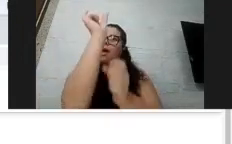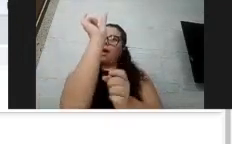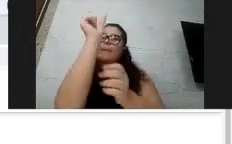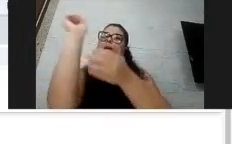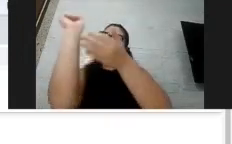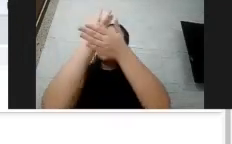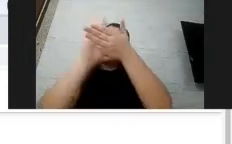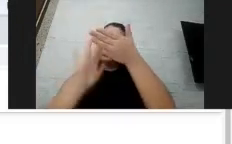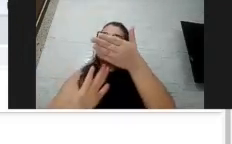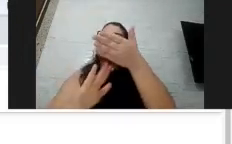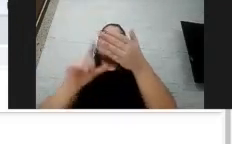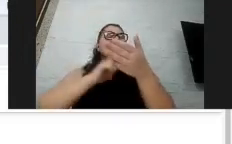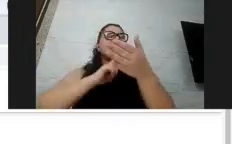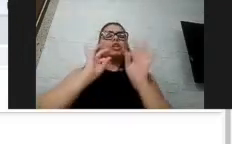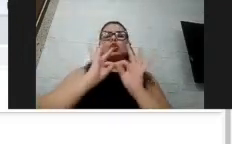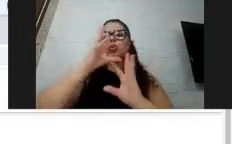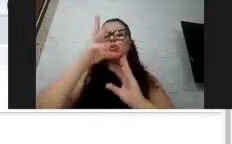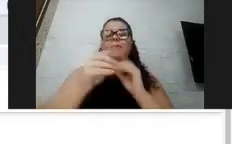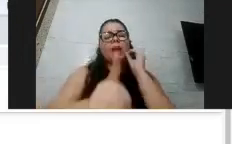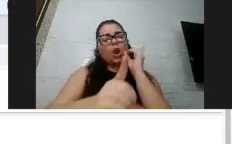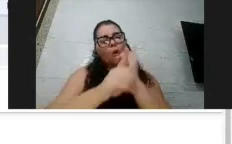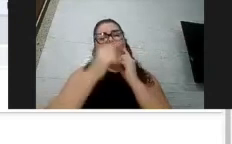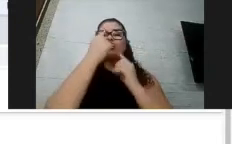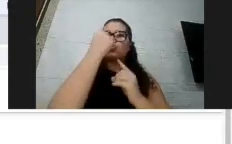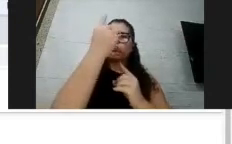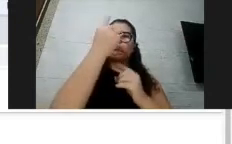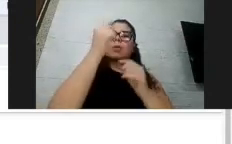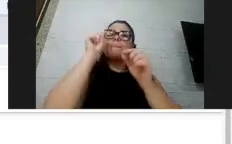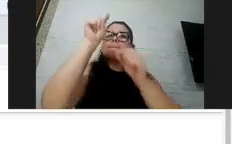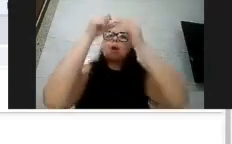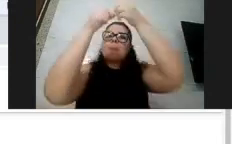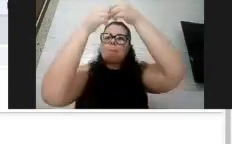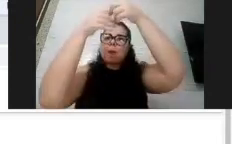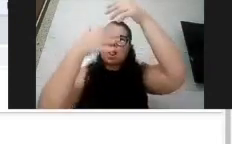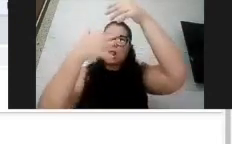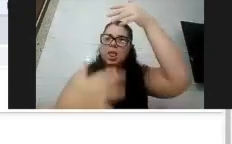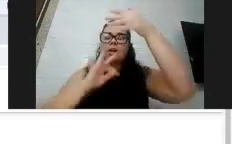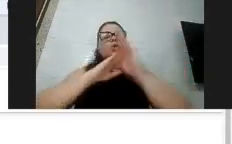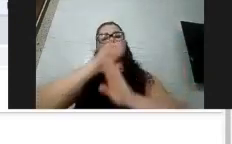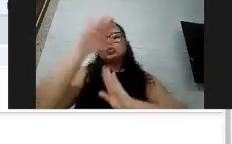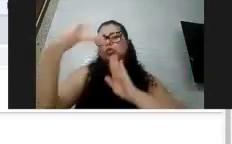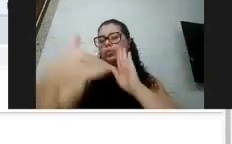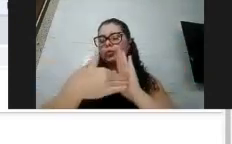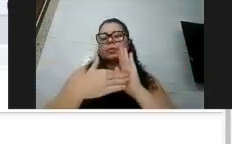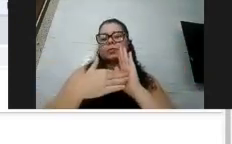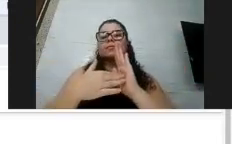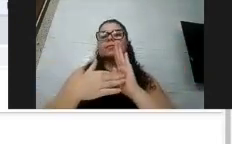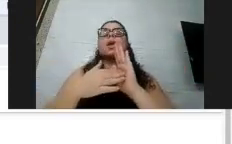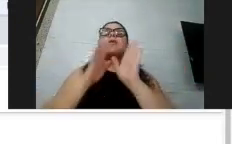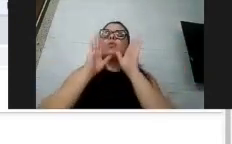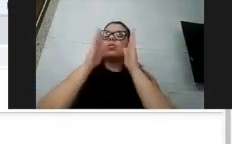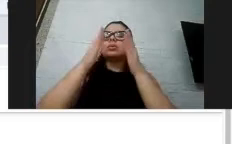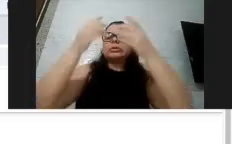Cada encontro, encontro 1 e todas as informações necessárias para participar do encontro 1 e algumas orientações